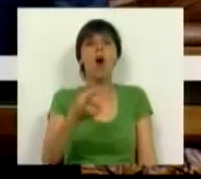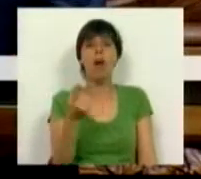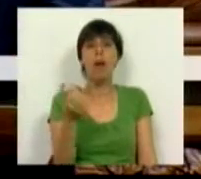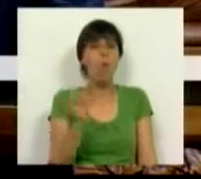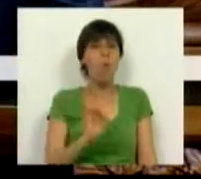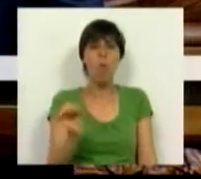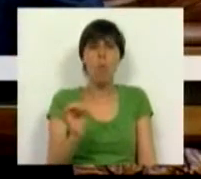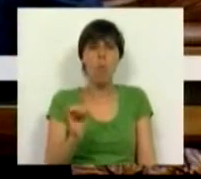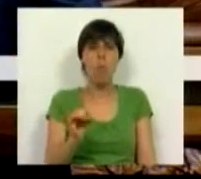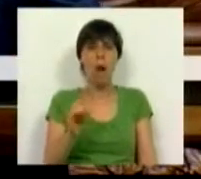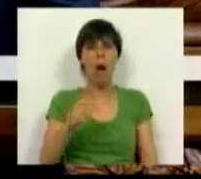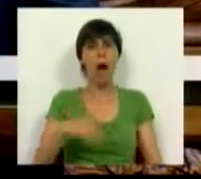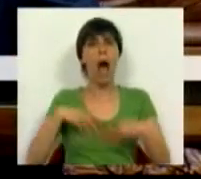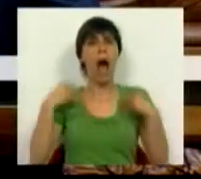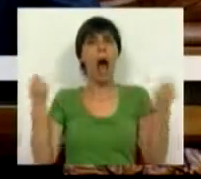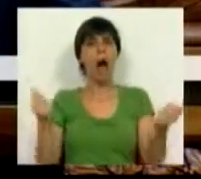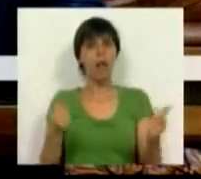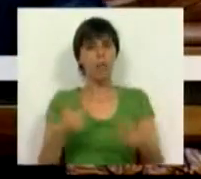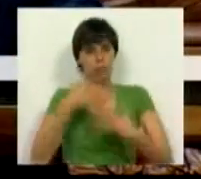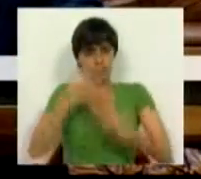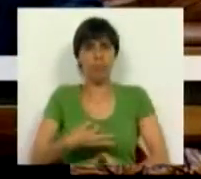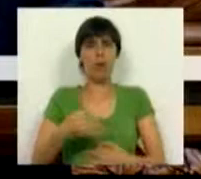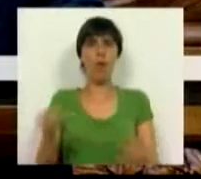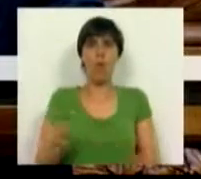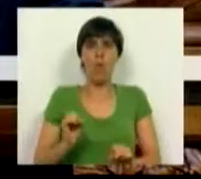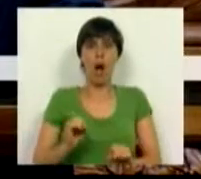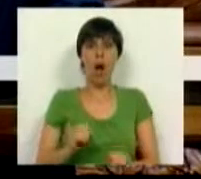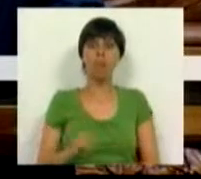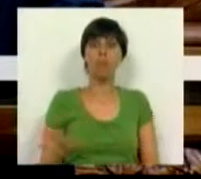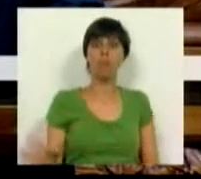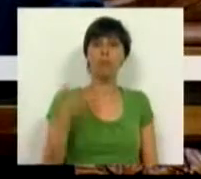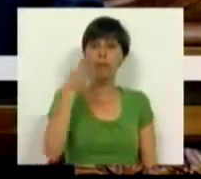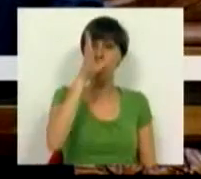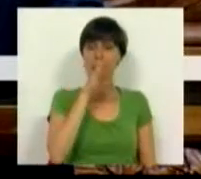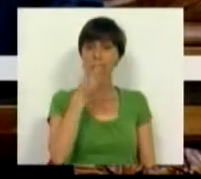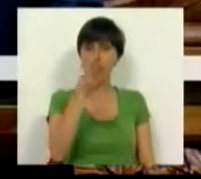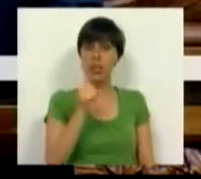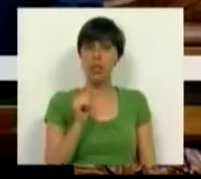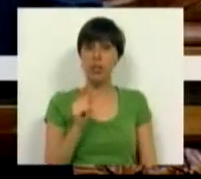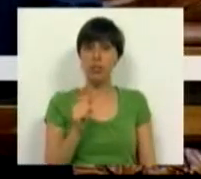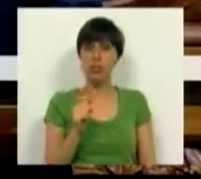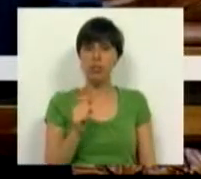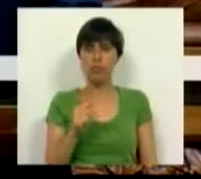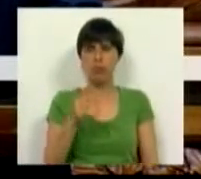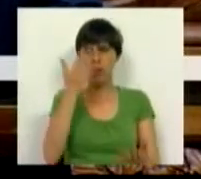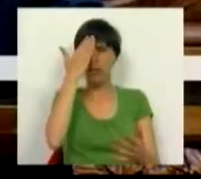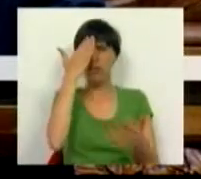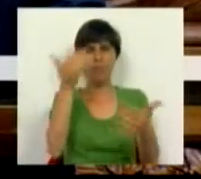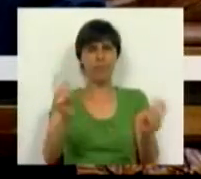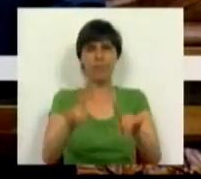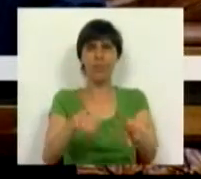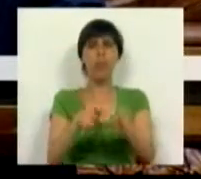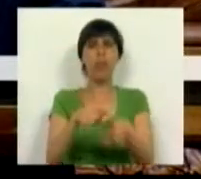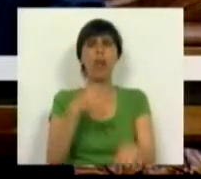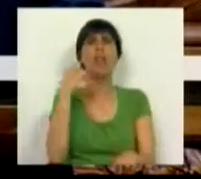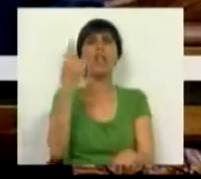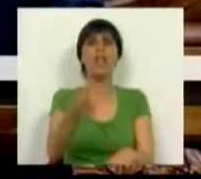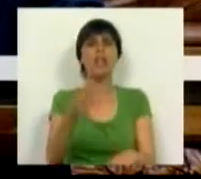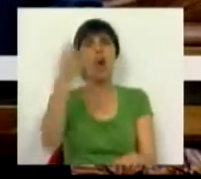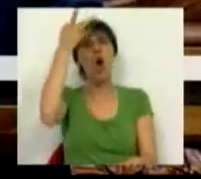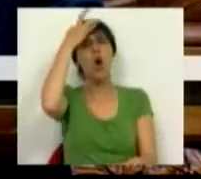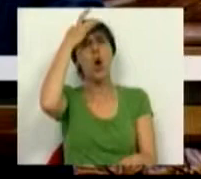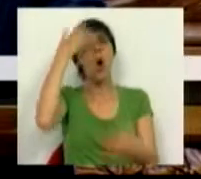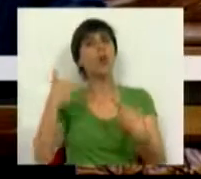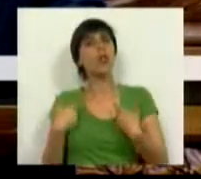falta grandeza de alma. Quando o Governo tem um Primeiro-Ministro que, em delírio político, invoca a sua